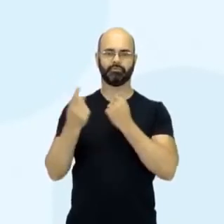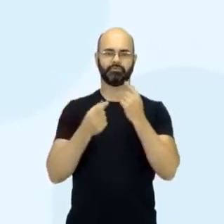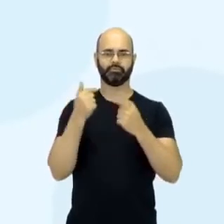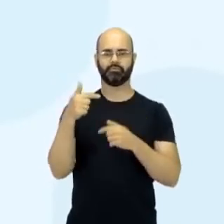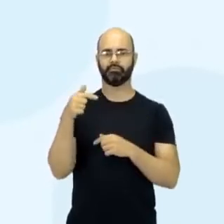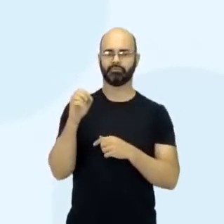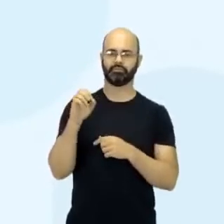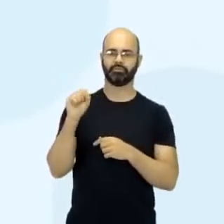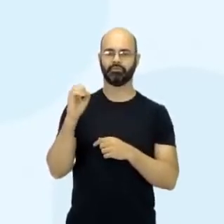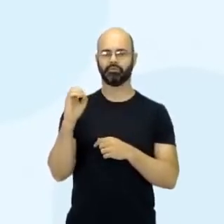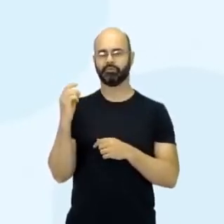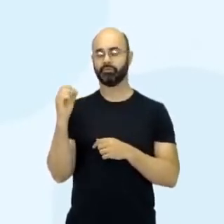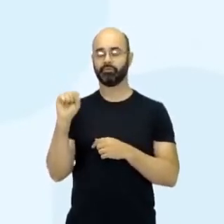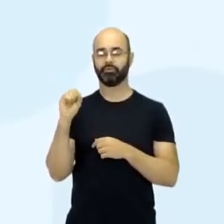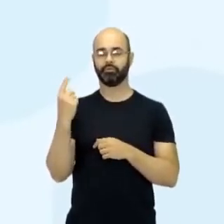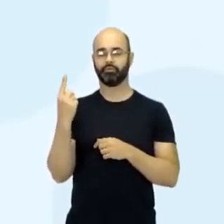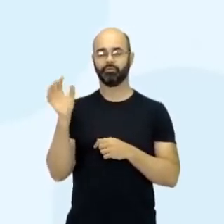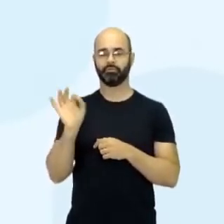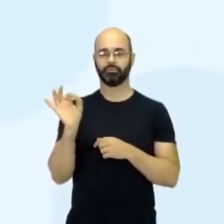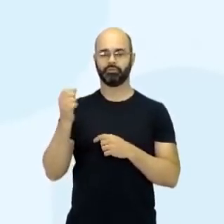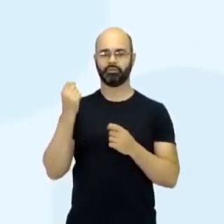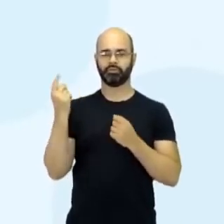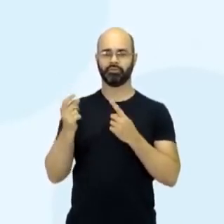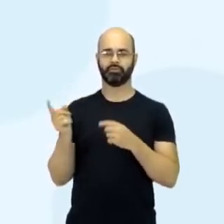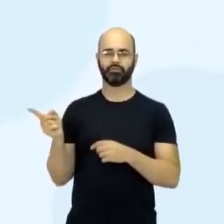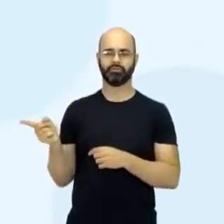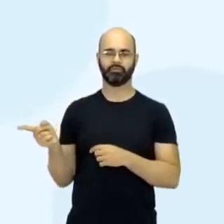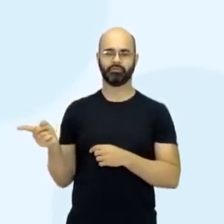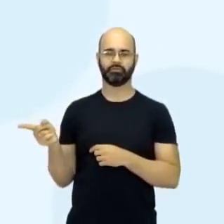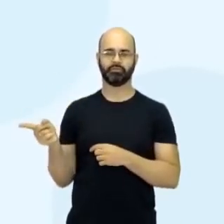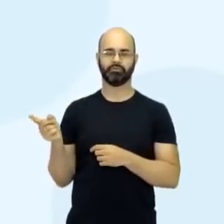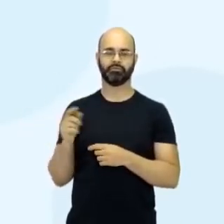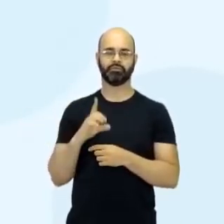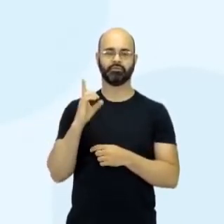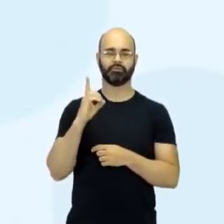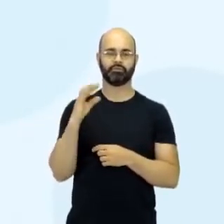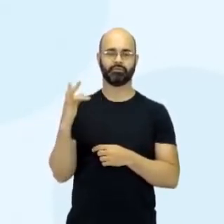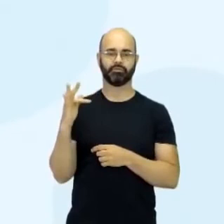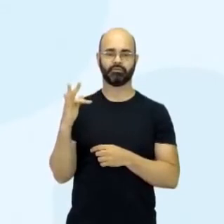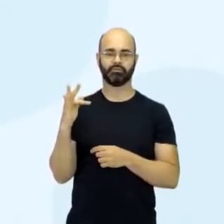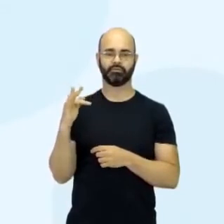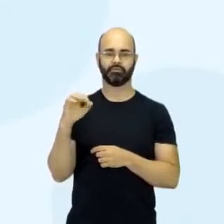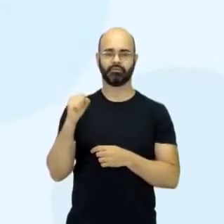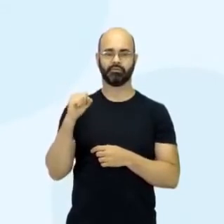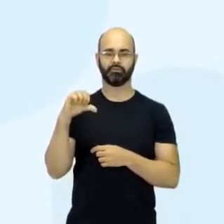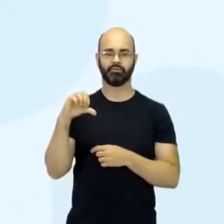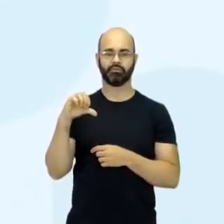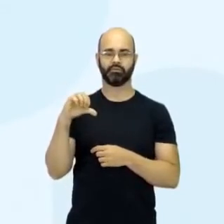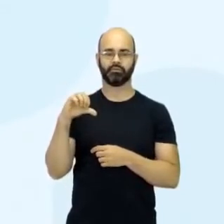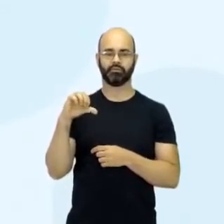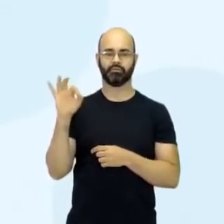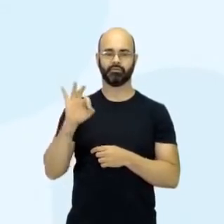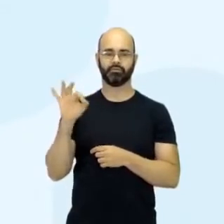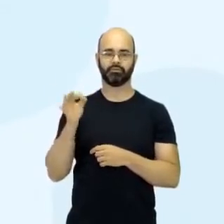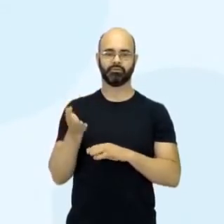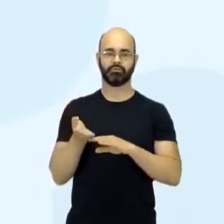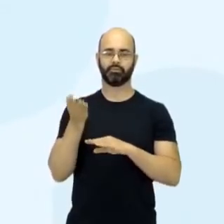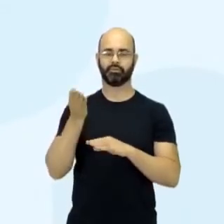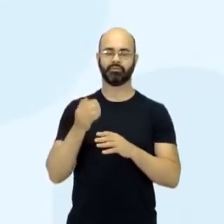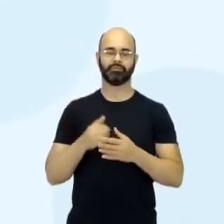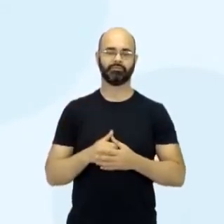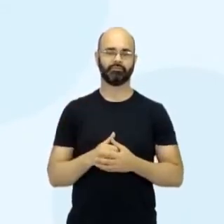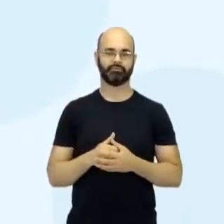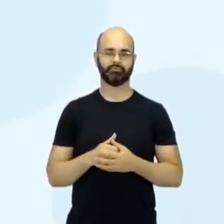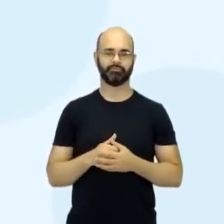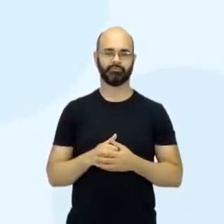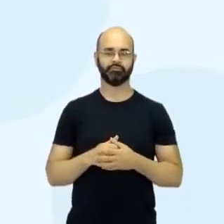70% 81%, né, alguns aí, né, destacando o Distrito Federal acima aí de 89%. E